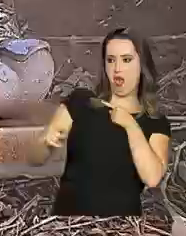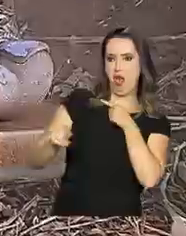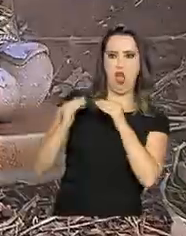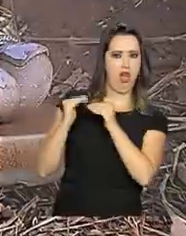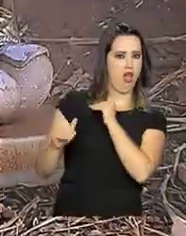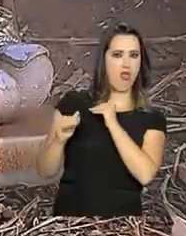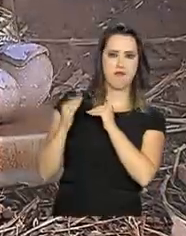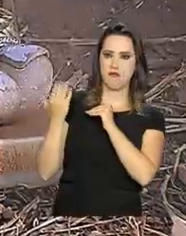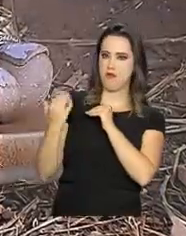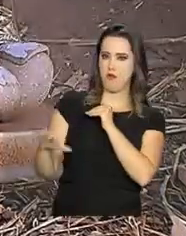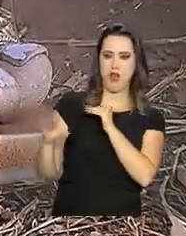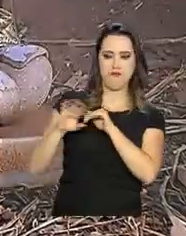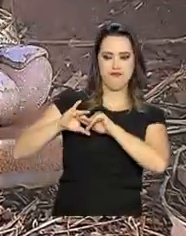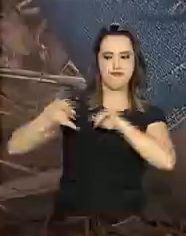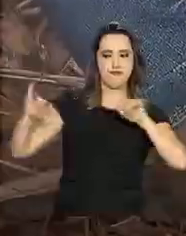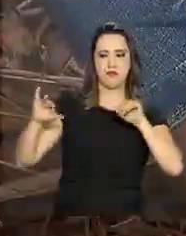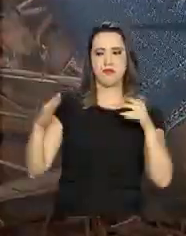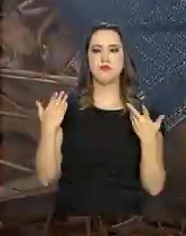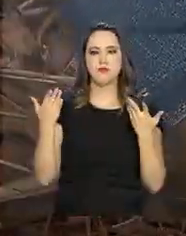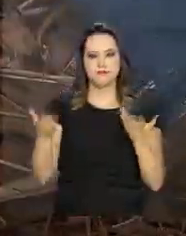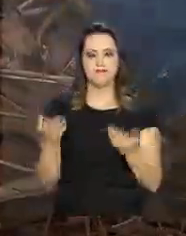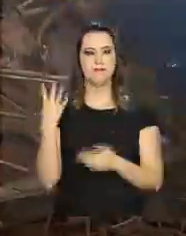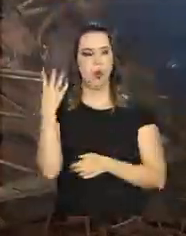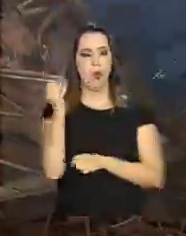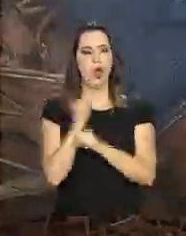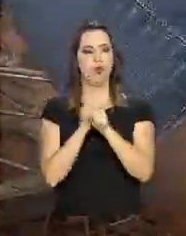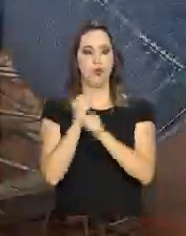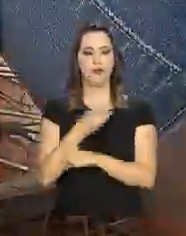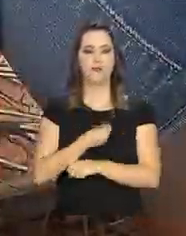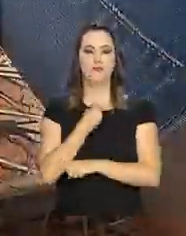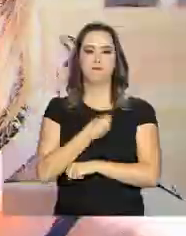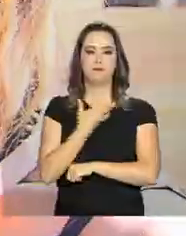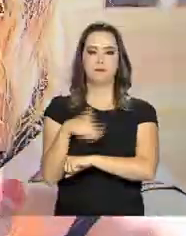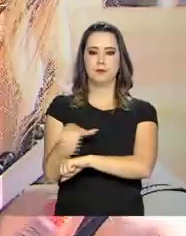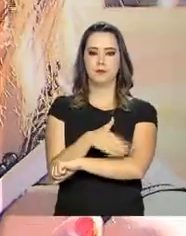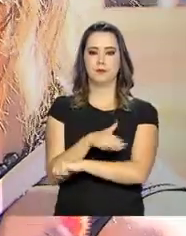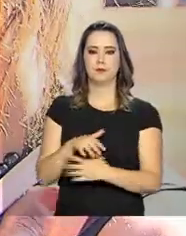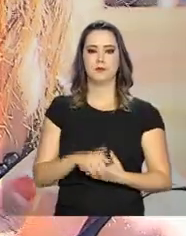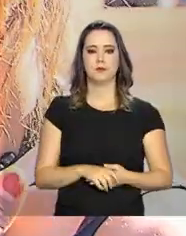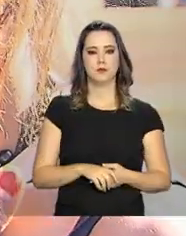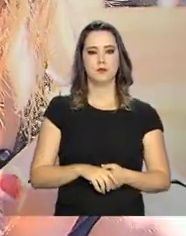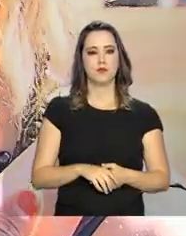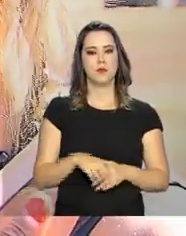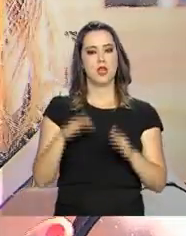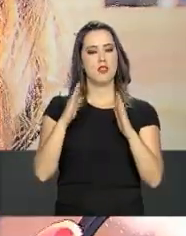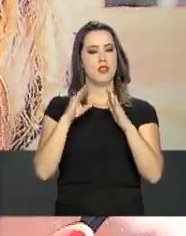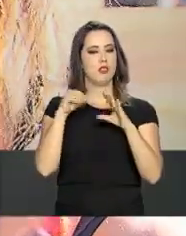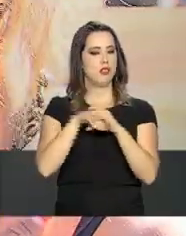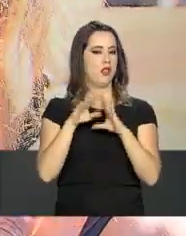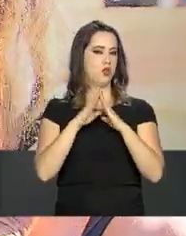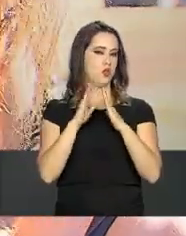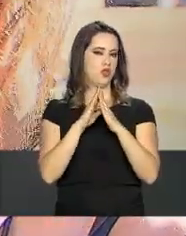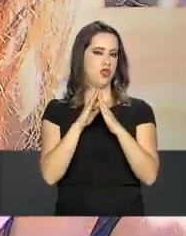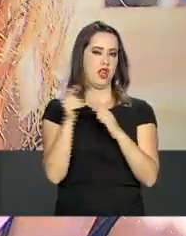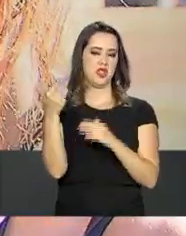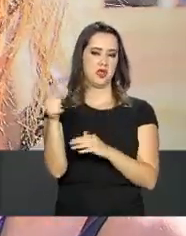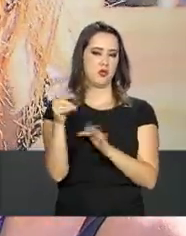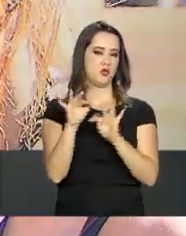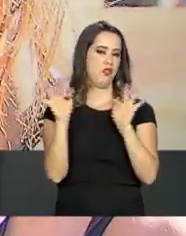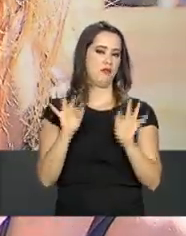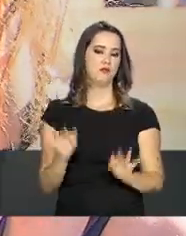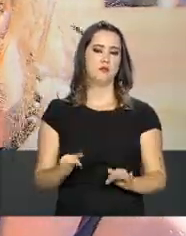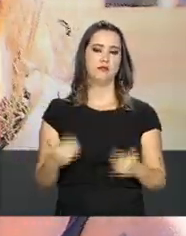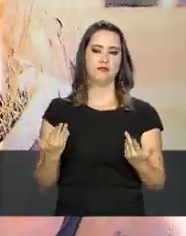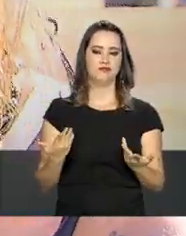família, o que fez das ruas, há quatro anos, a sua morada. Eu não sou feliz na minha casa. Eu não me